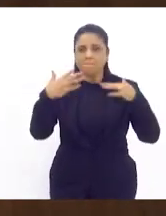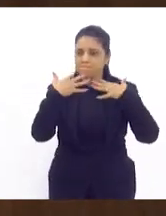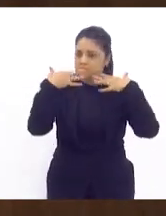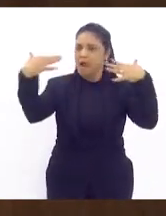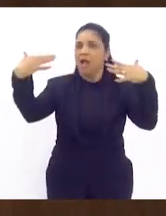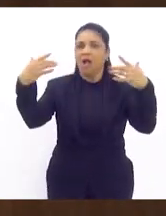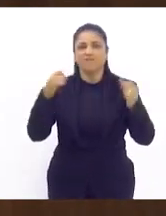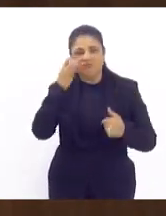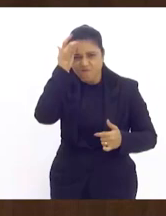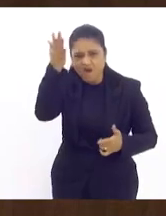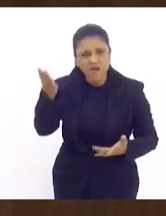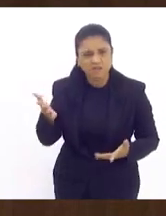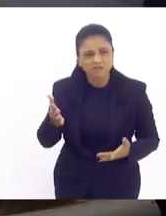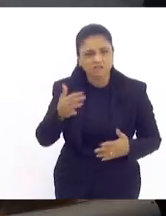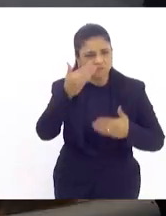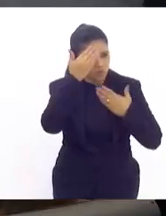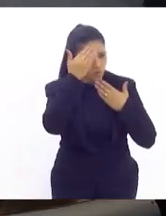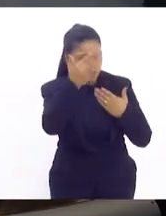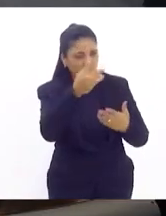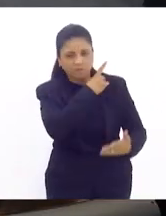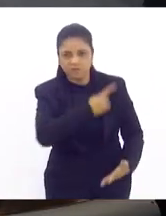obrigado senhor presidente